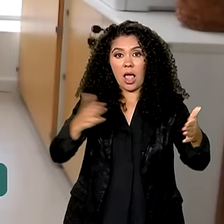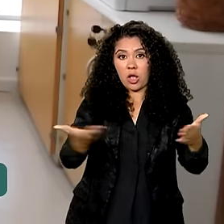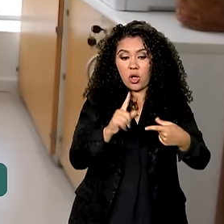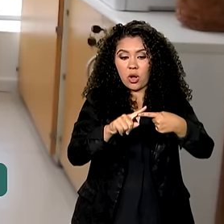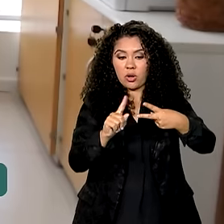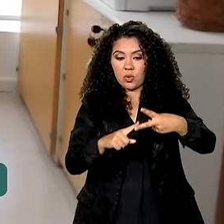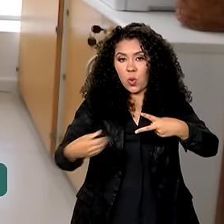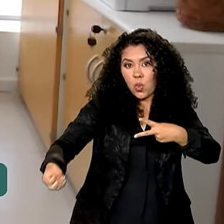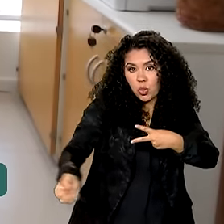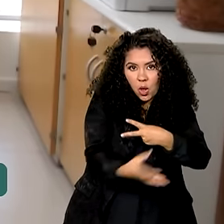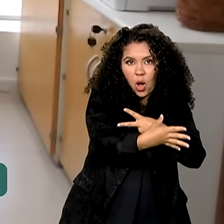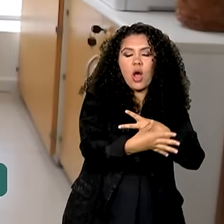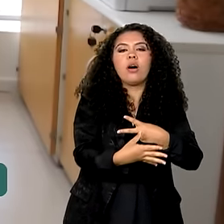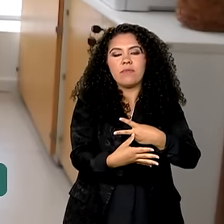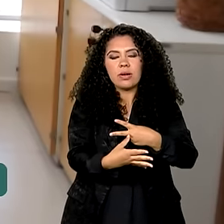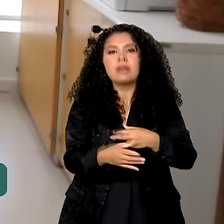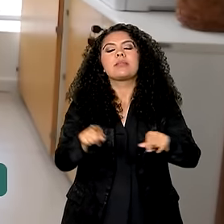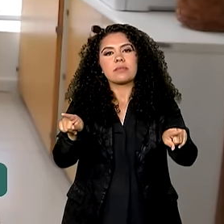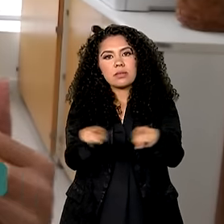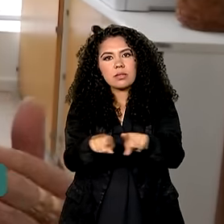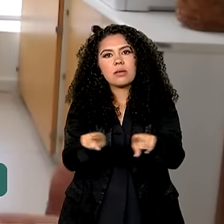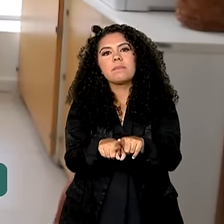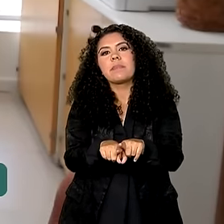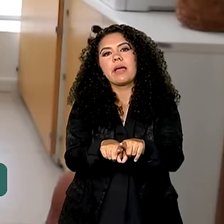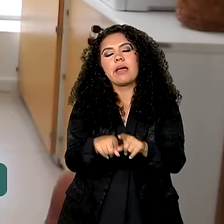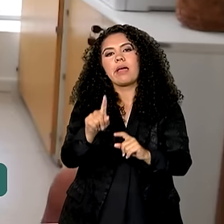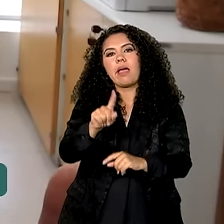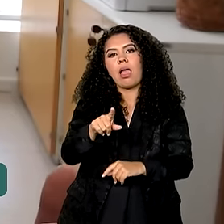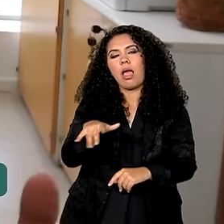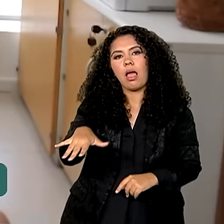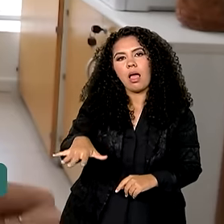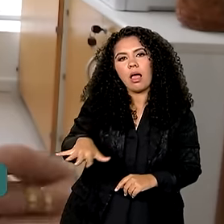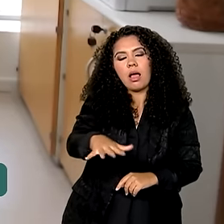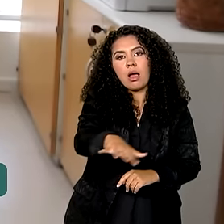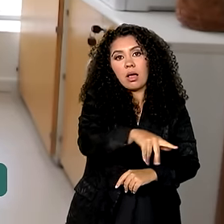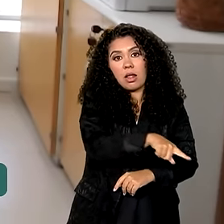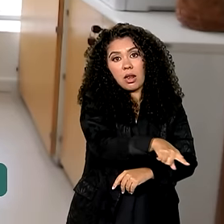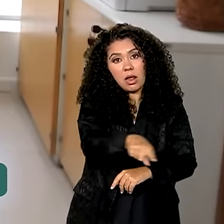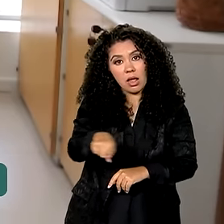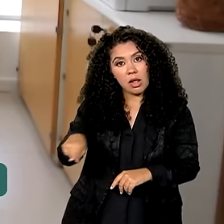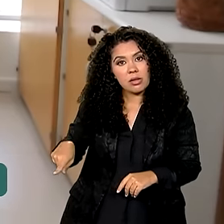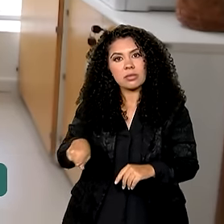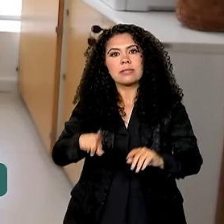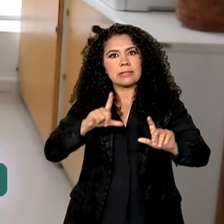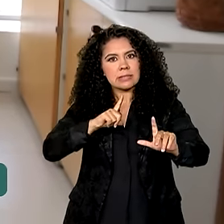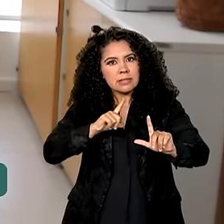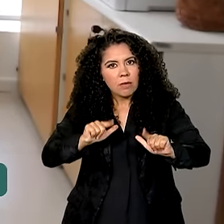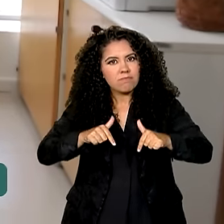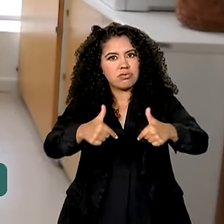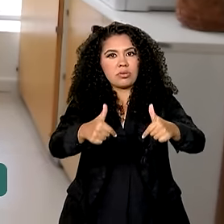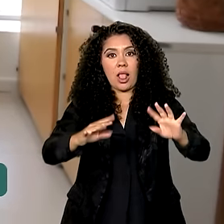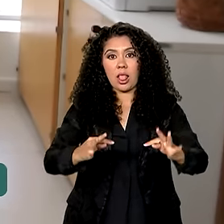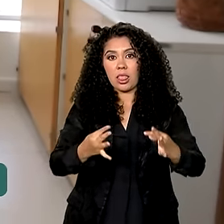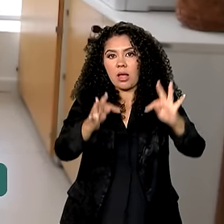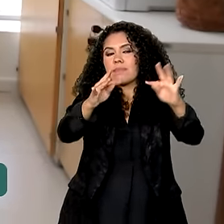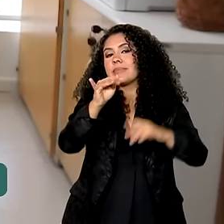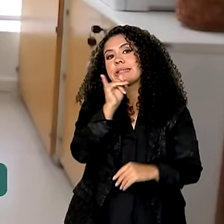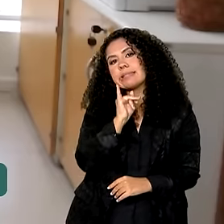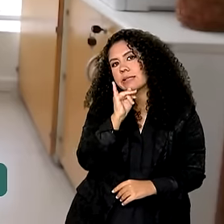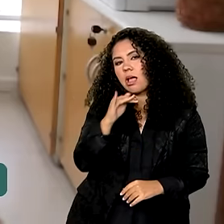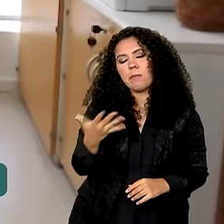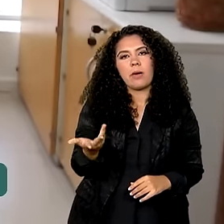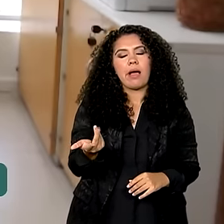que a gente está trabalhando, além de setores também intensivos em tecnologia, como, por exemplo,